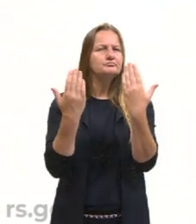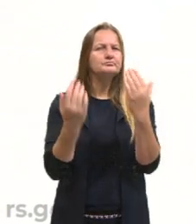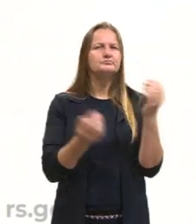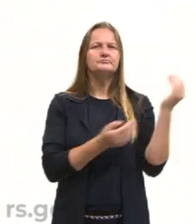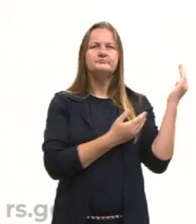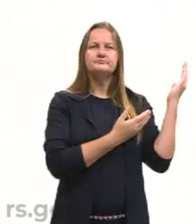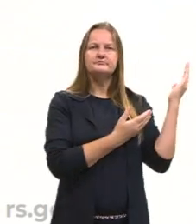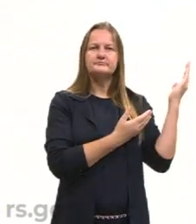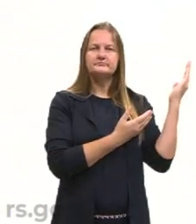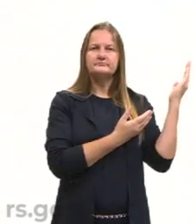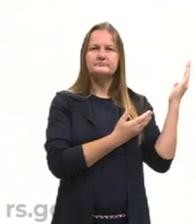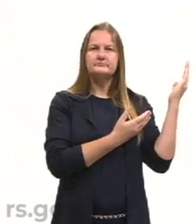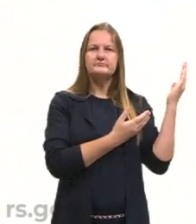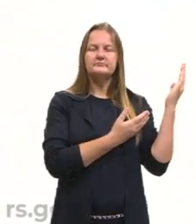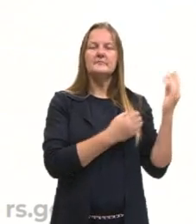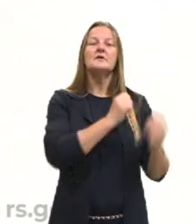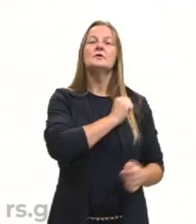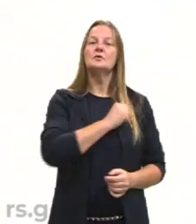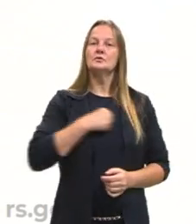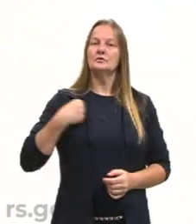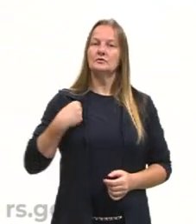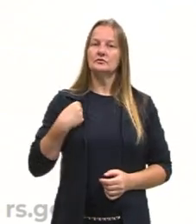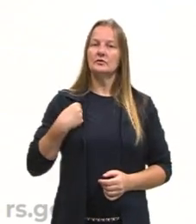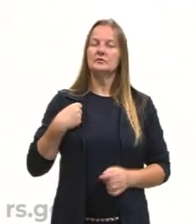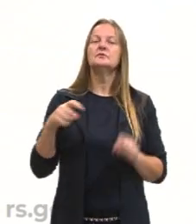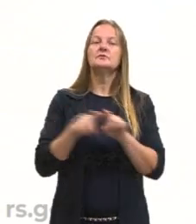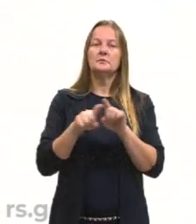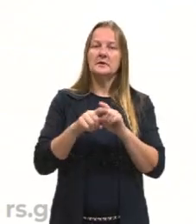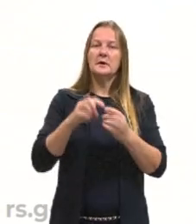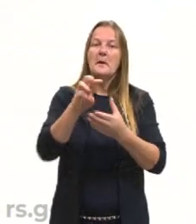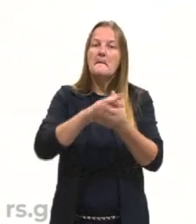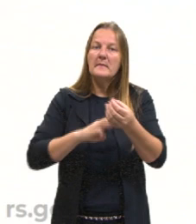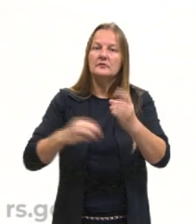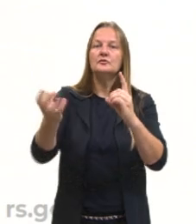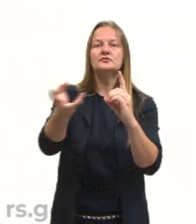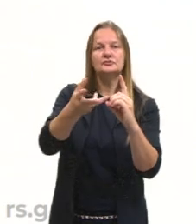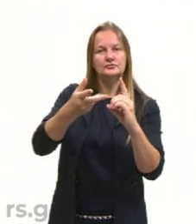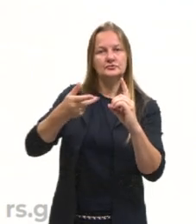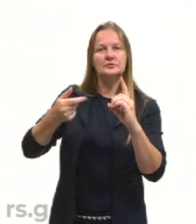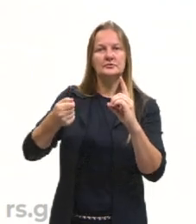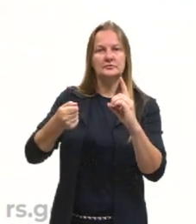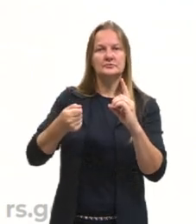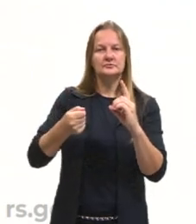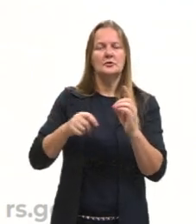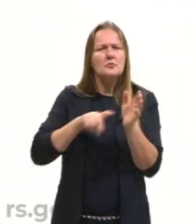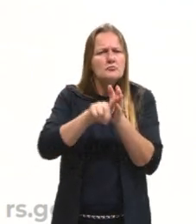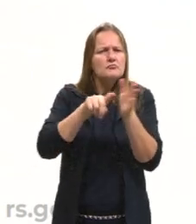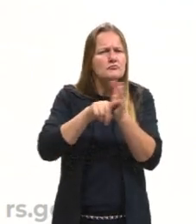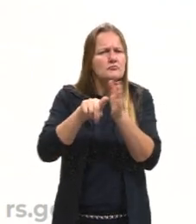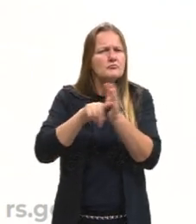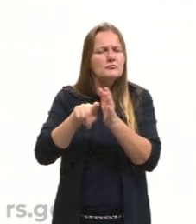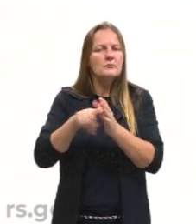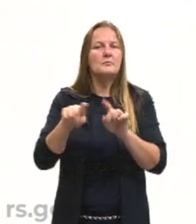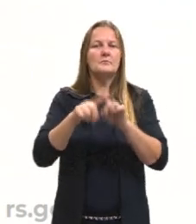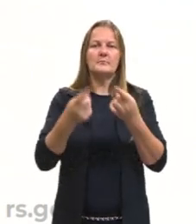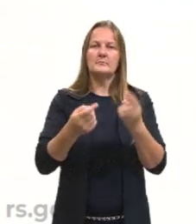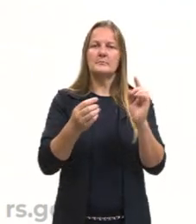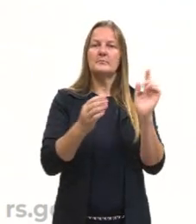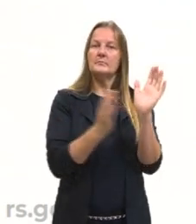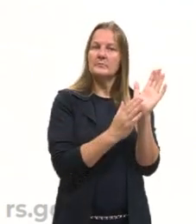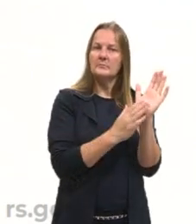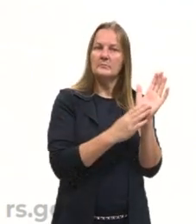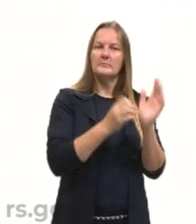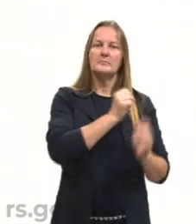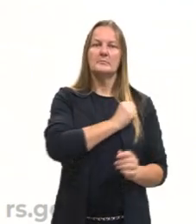o Sócrates também usava o método dialético, através das perguntas. Mas a proposta socrática